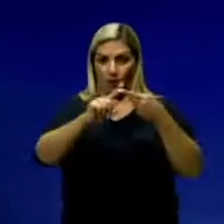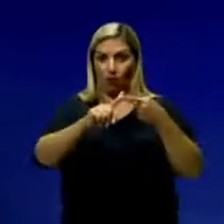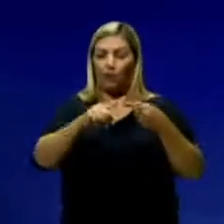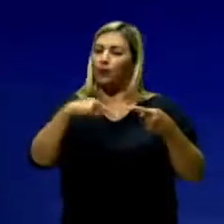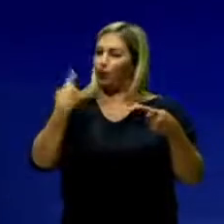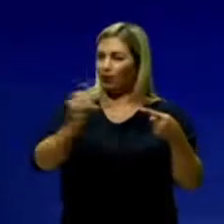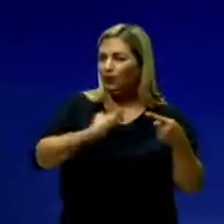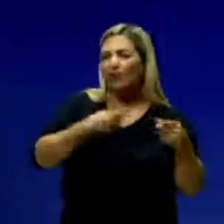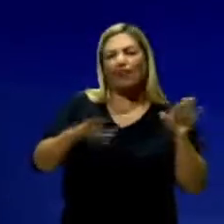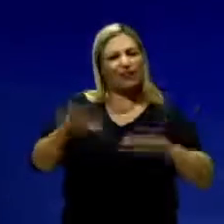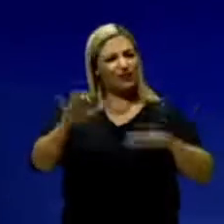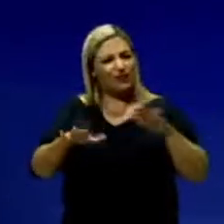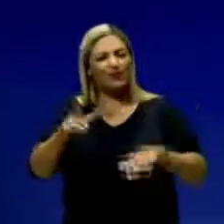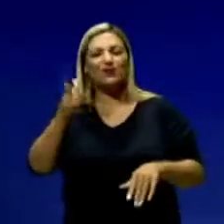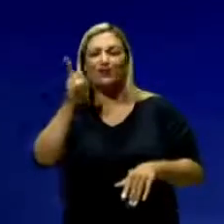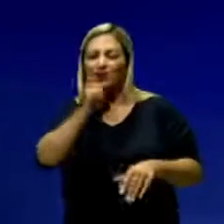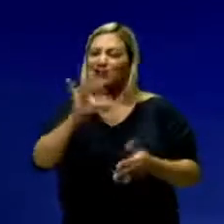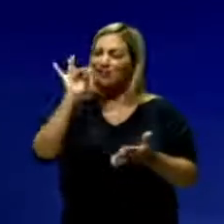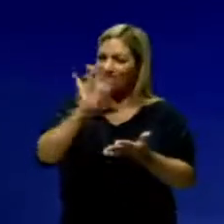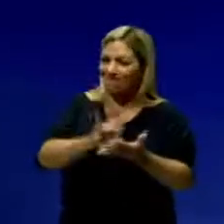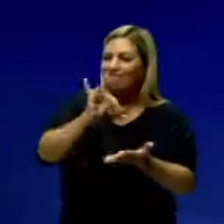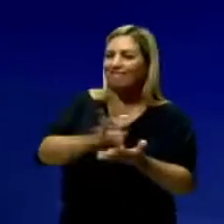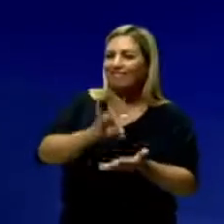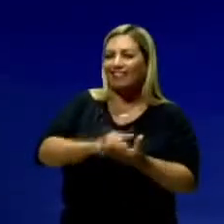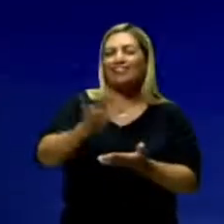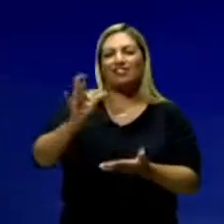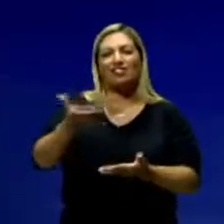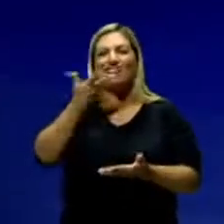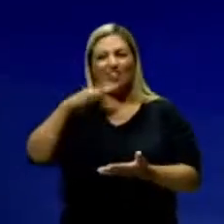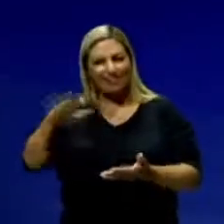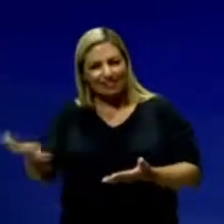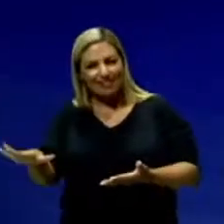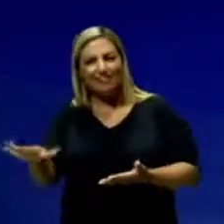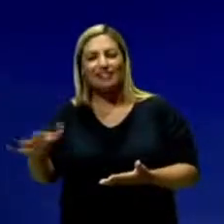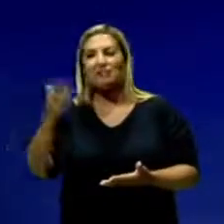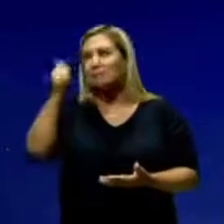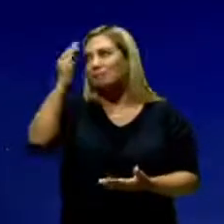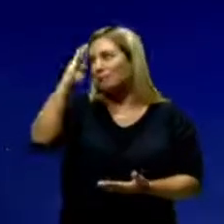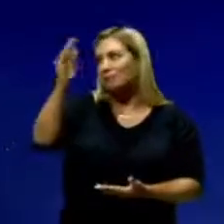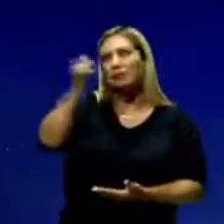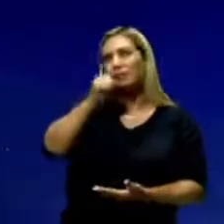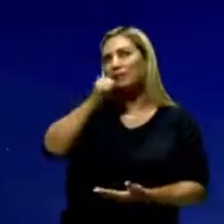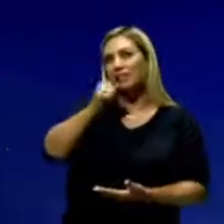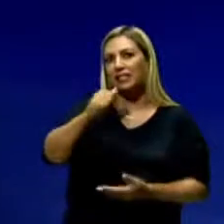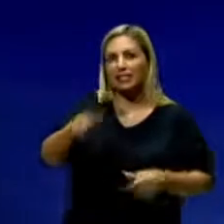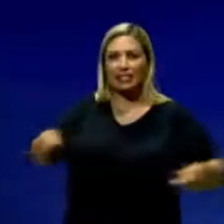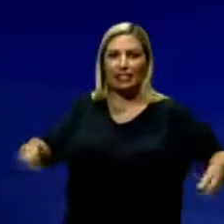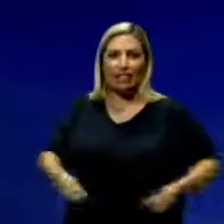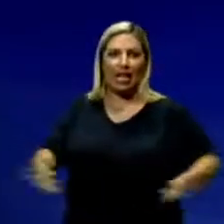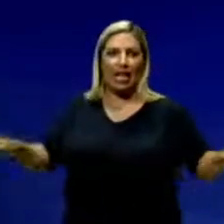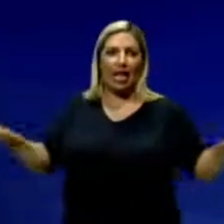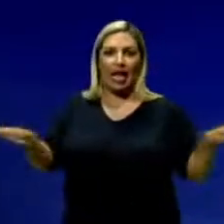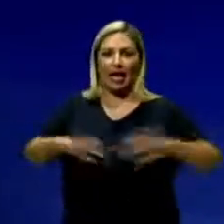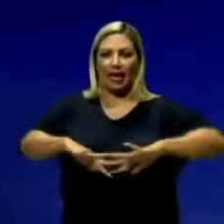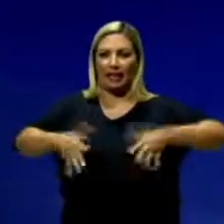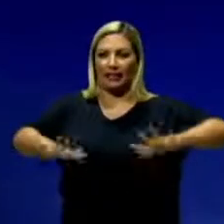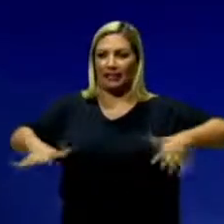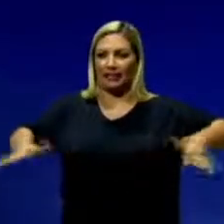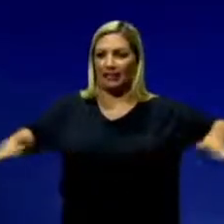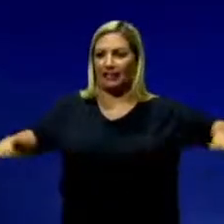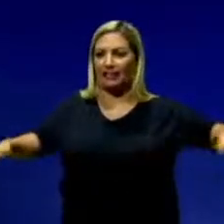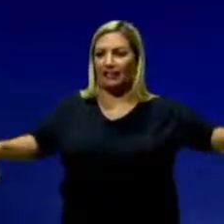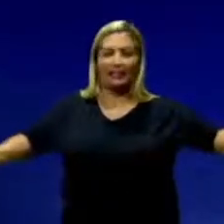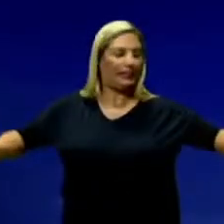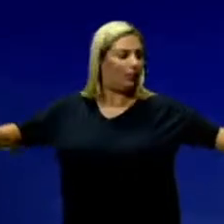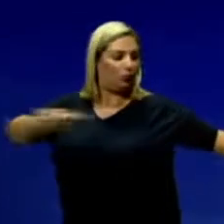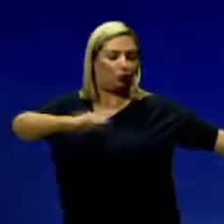A gente, por algumas vezes, com certeza já fez isso na infância, né? Principalmente as meninas, colocou um saião e ficou dançando, rodando.